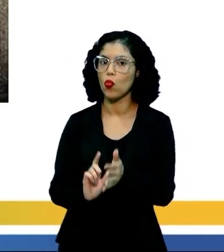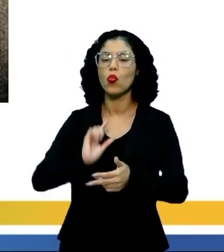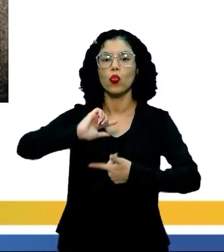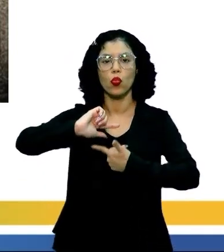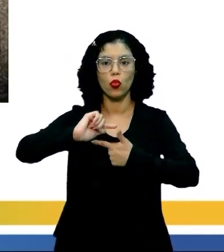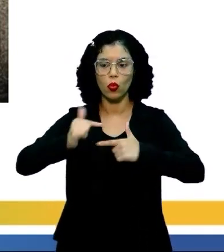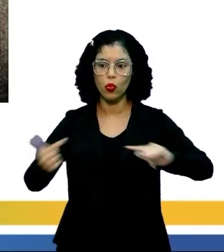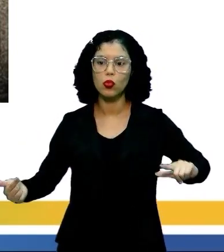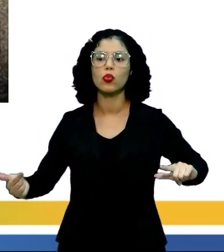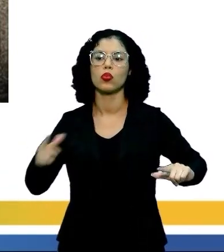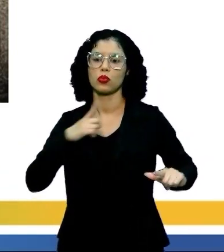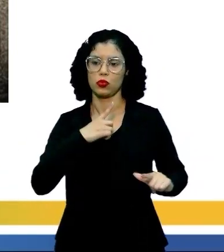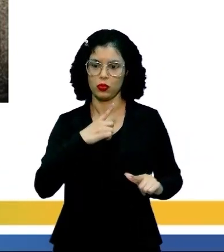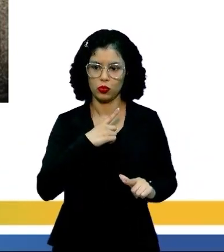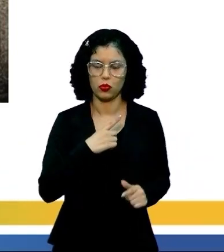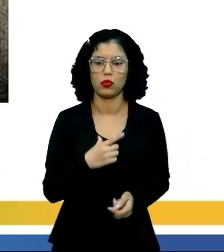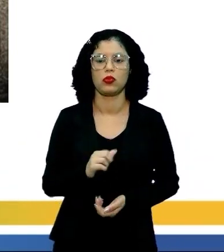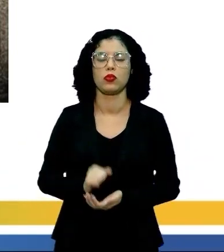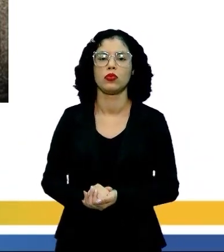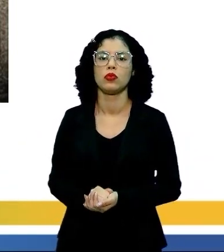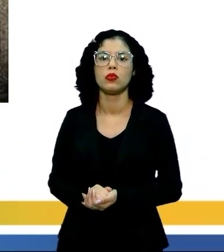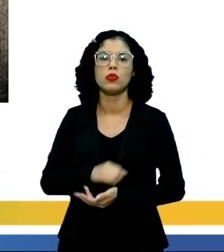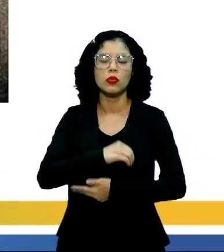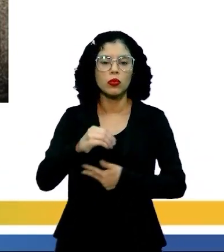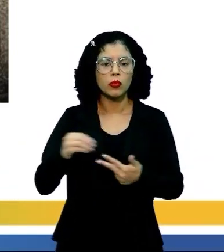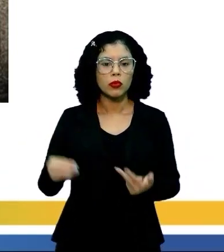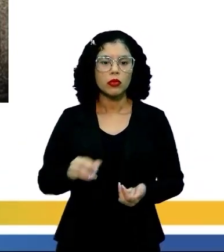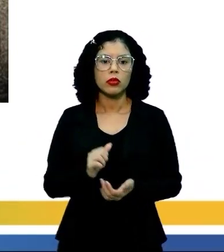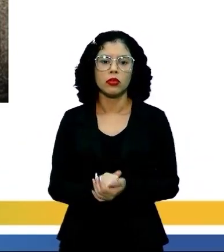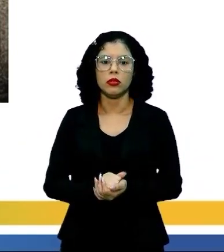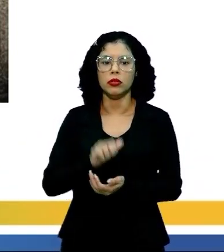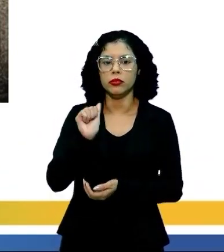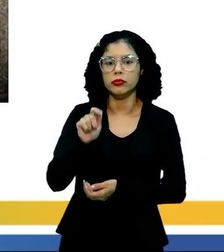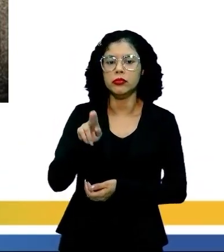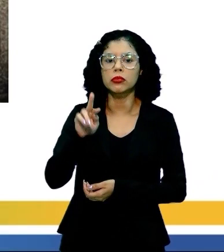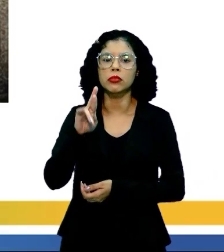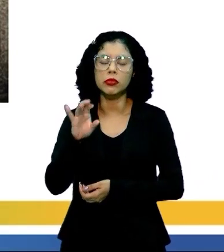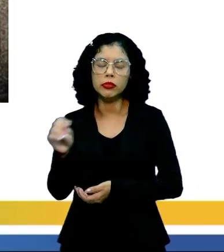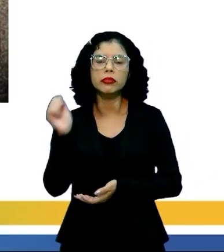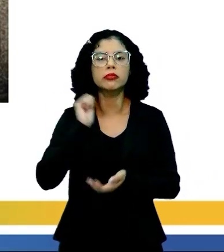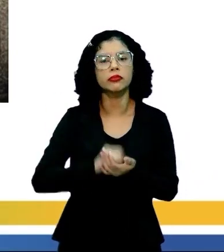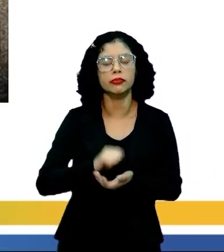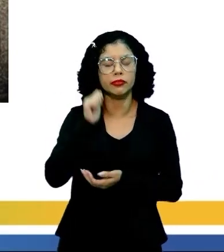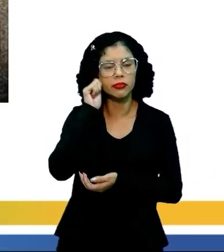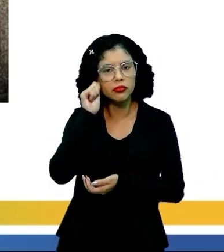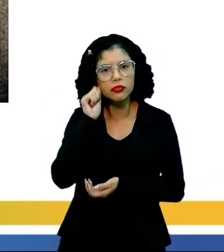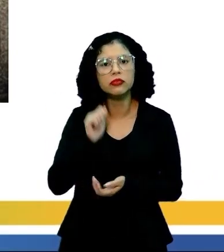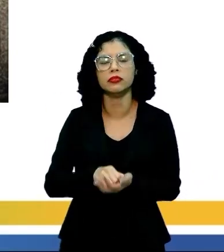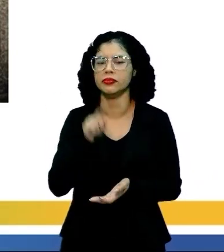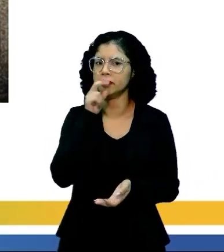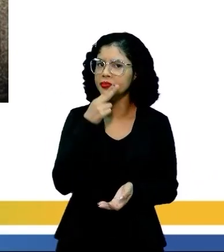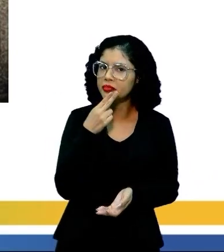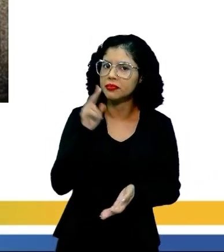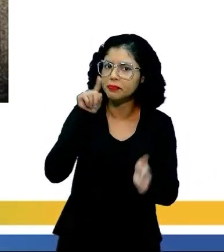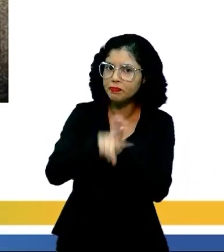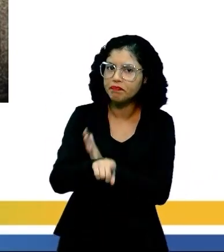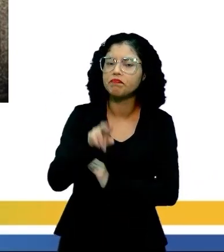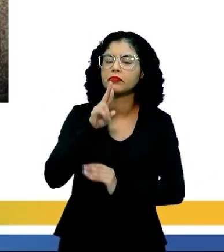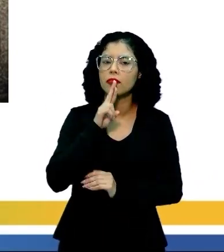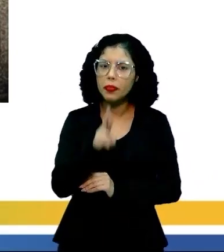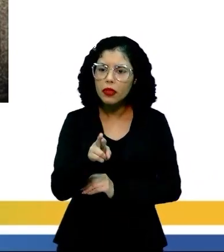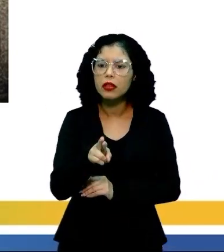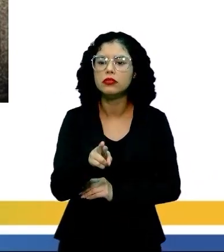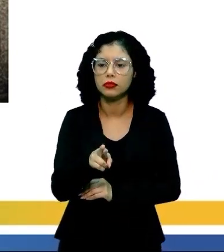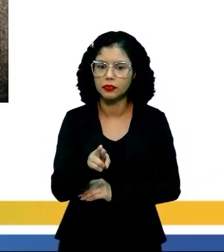aqueles que mais caem no vestibular. Augusto dos Anjos foi aquele autor que nós resolvemos uma questão na última